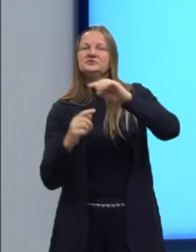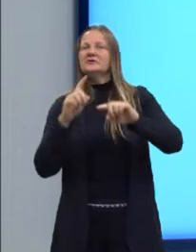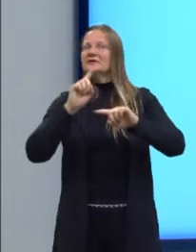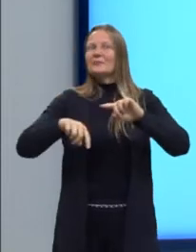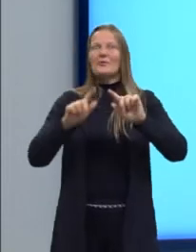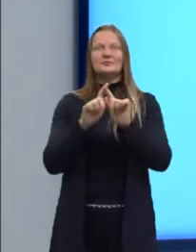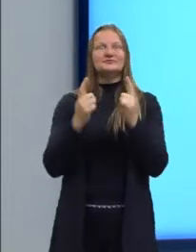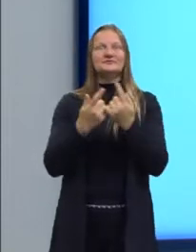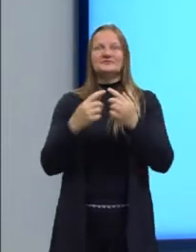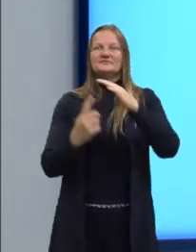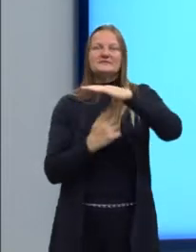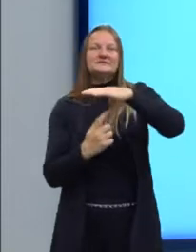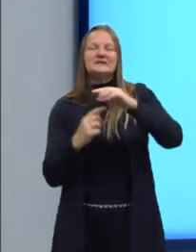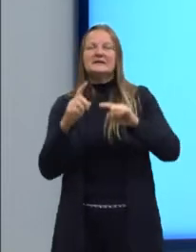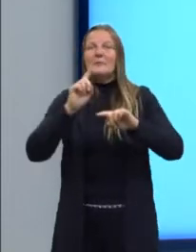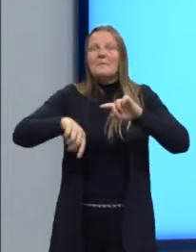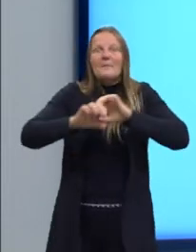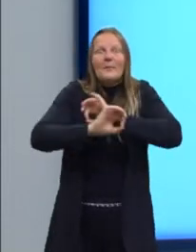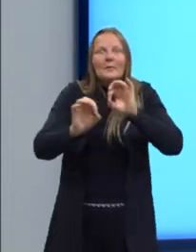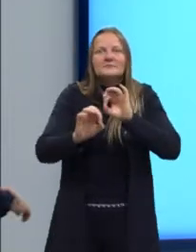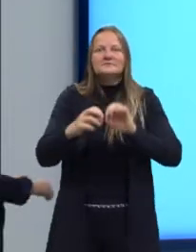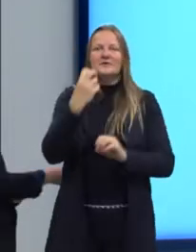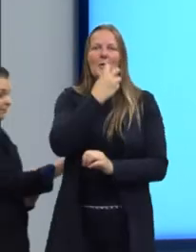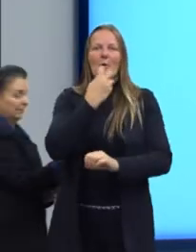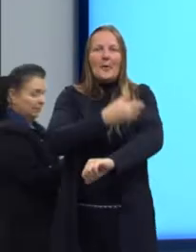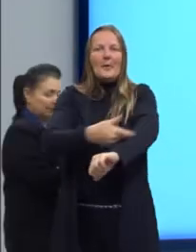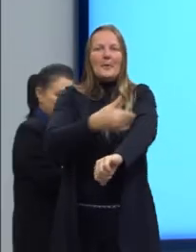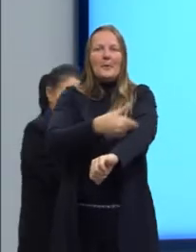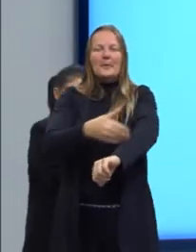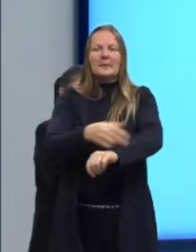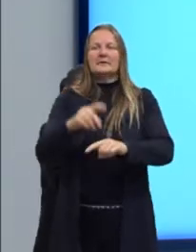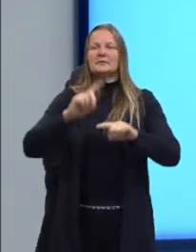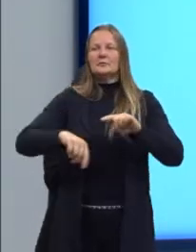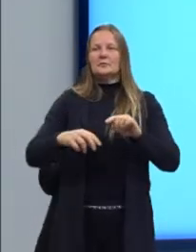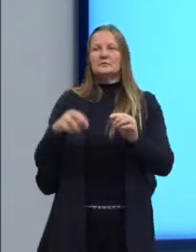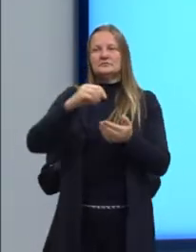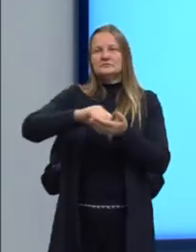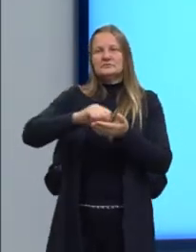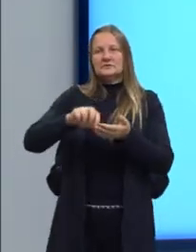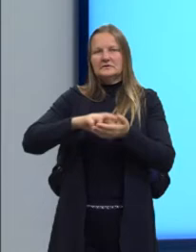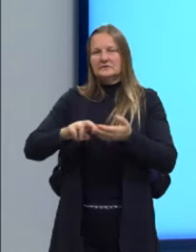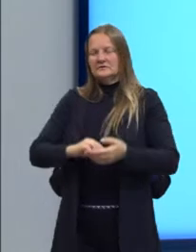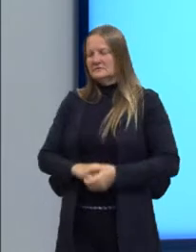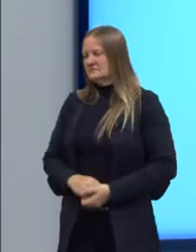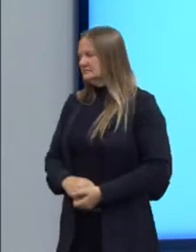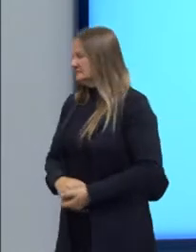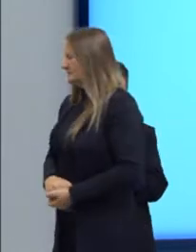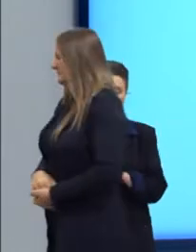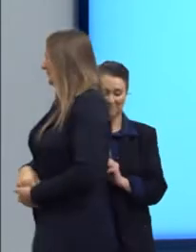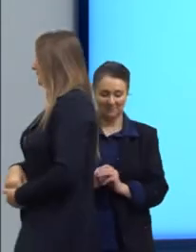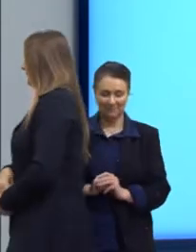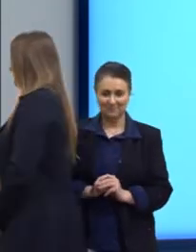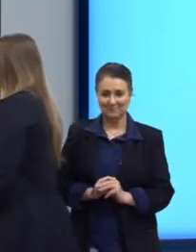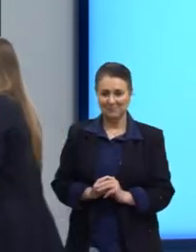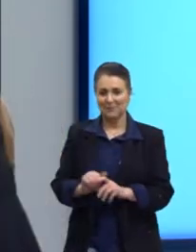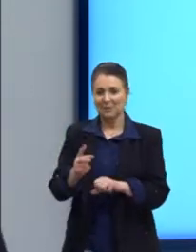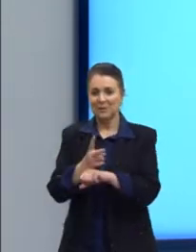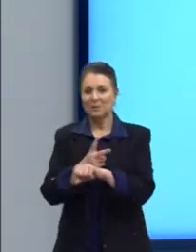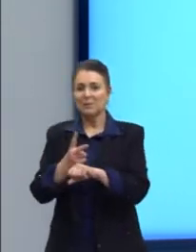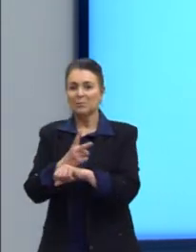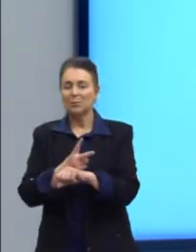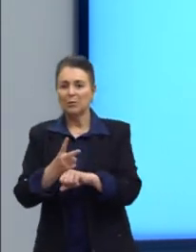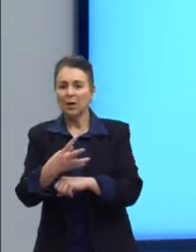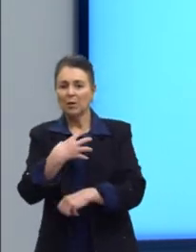oralidade. O que a gente acabou de falar. Isso não pode. E, por último, buscar pela forma